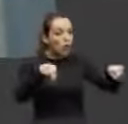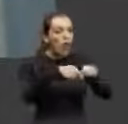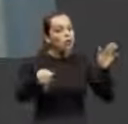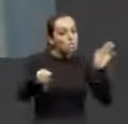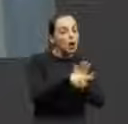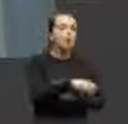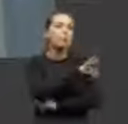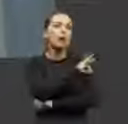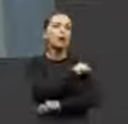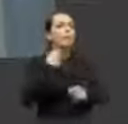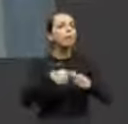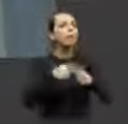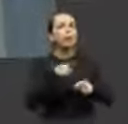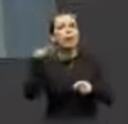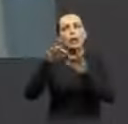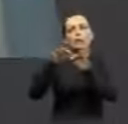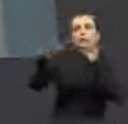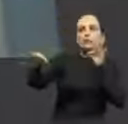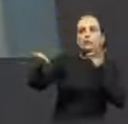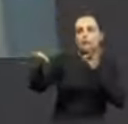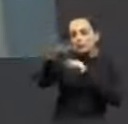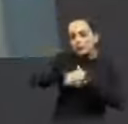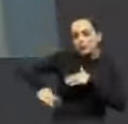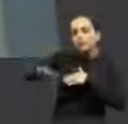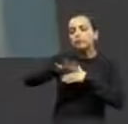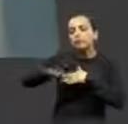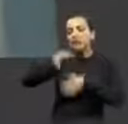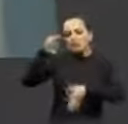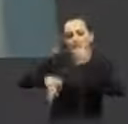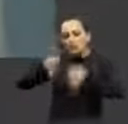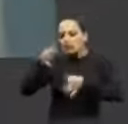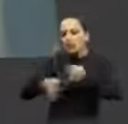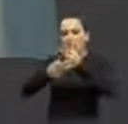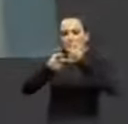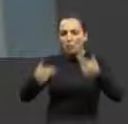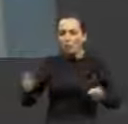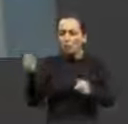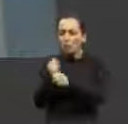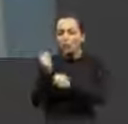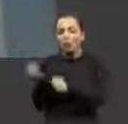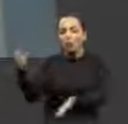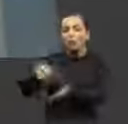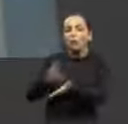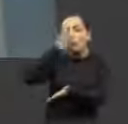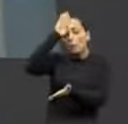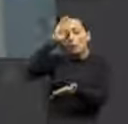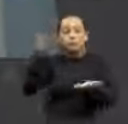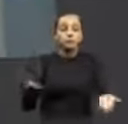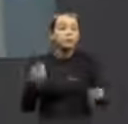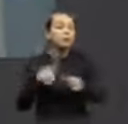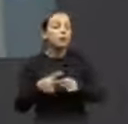irmos num ponto oposto, numa briga jurídica, construir um corpo de bombeiro, um hospital de